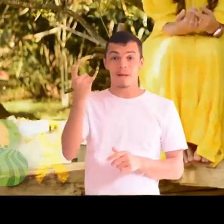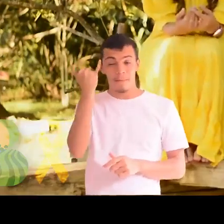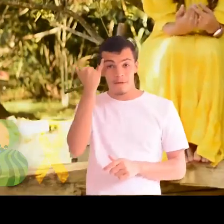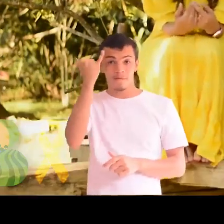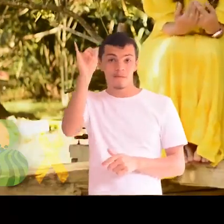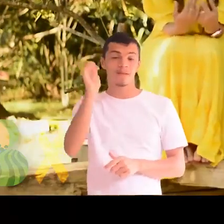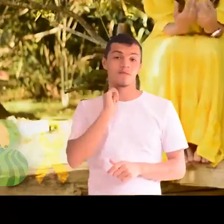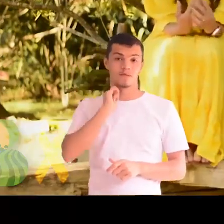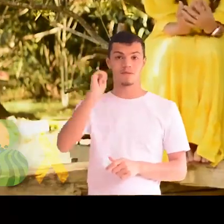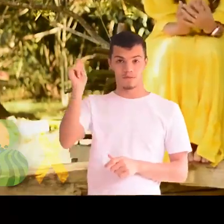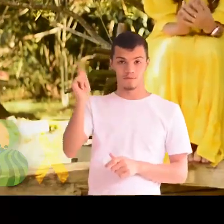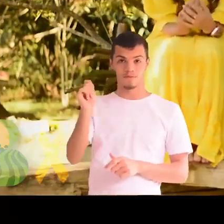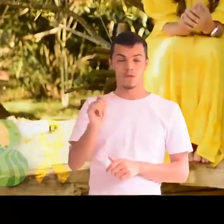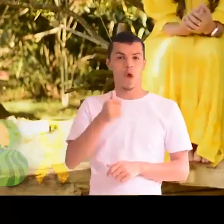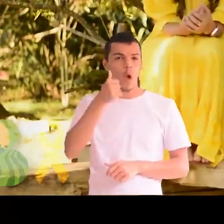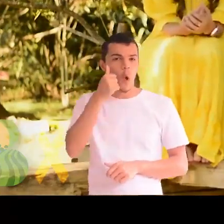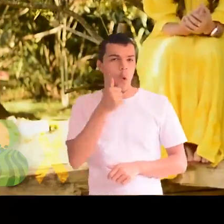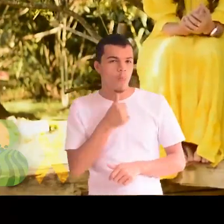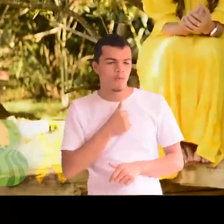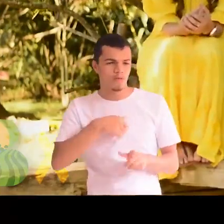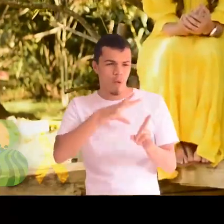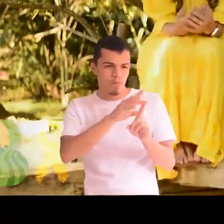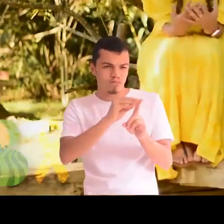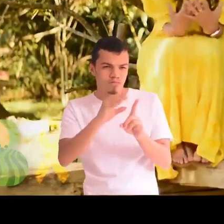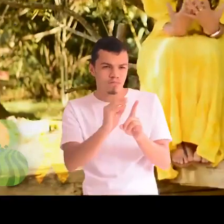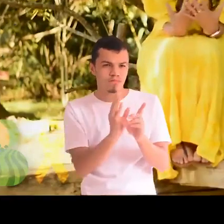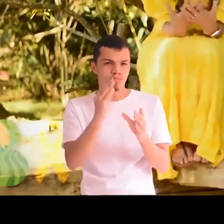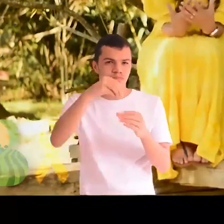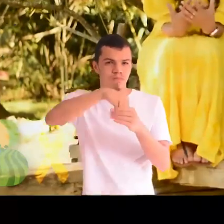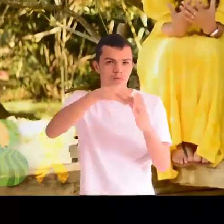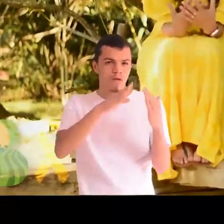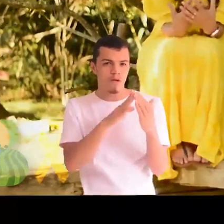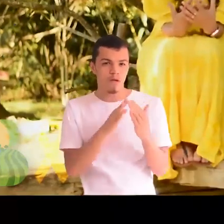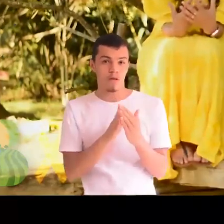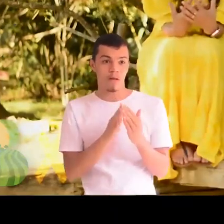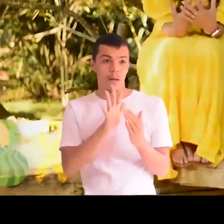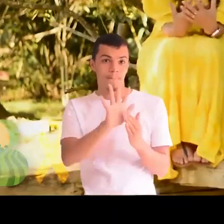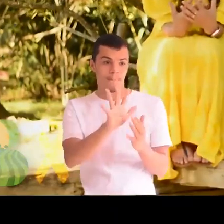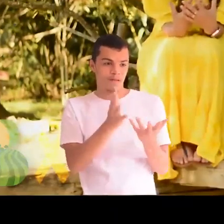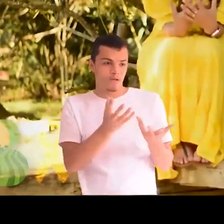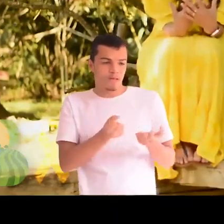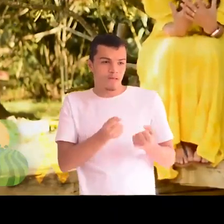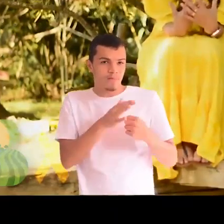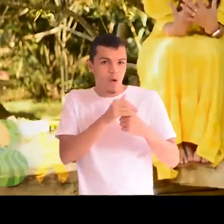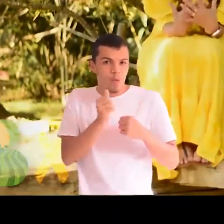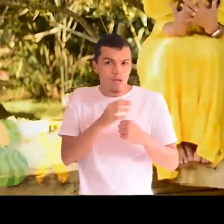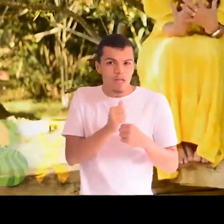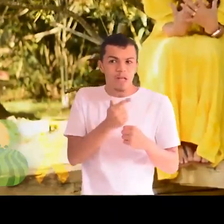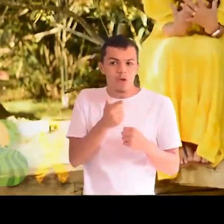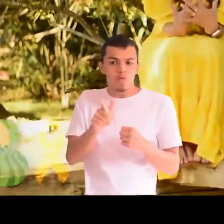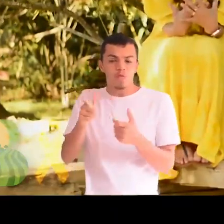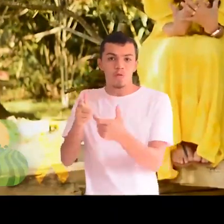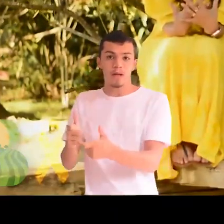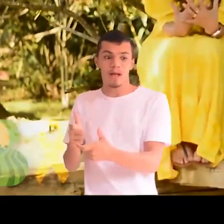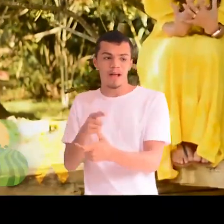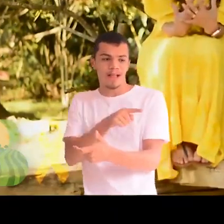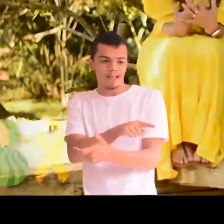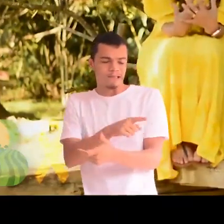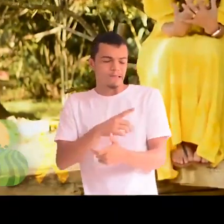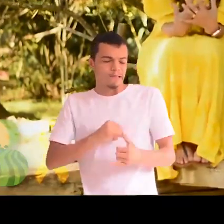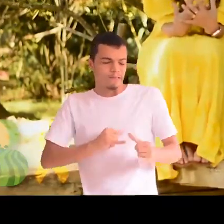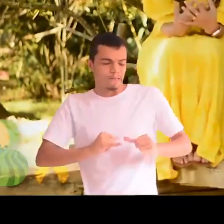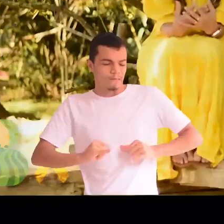sofre violência doméstica e não é acolhida, pode trazer consigo o tamanho do